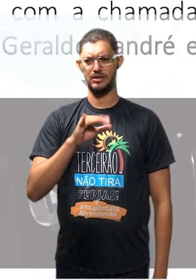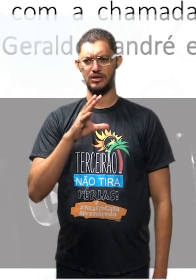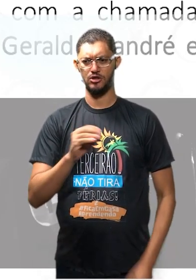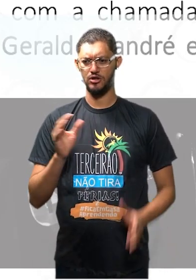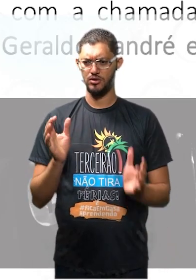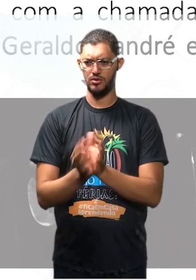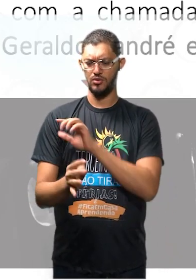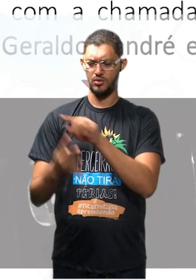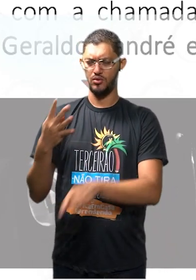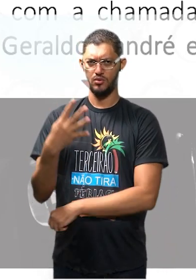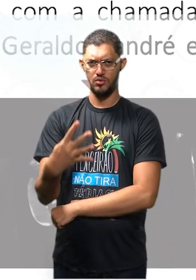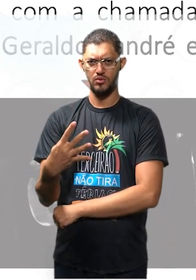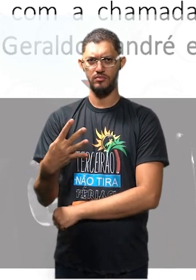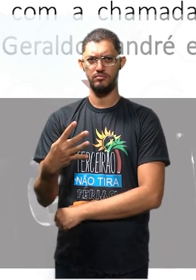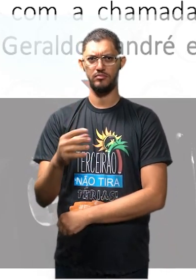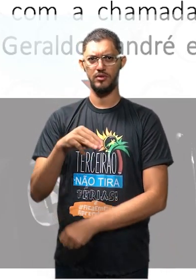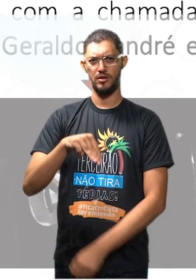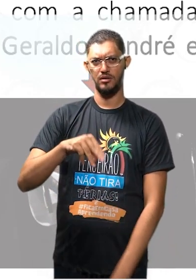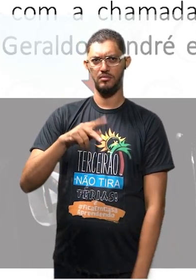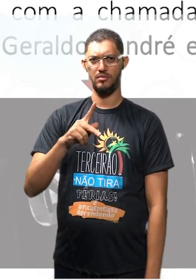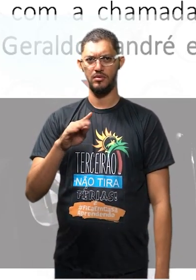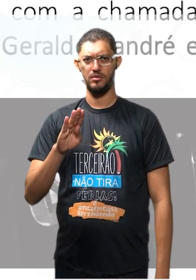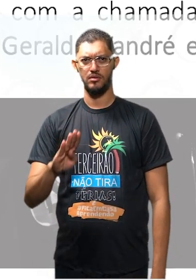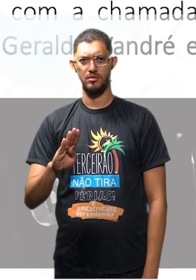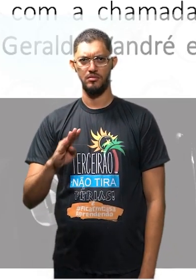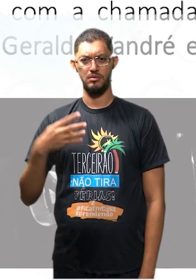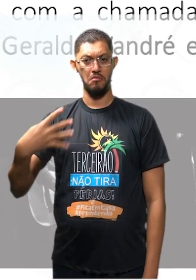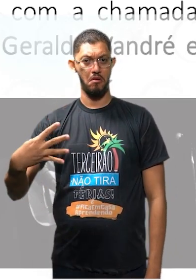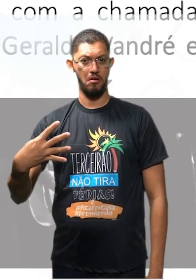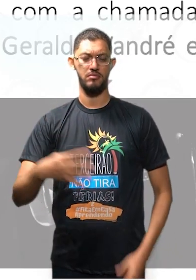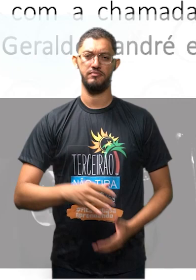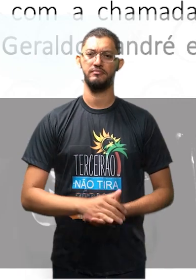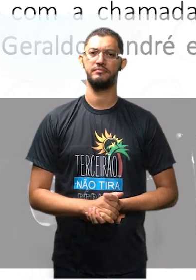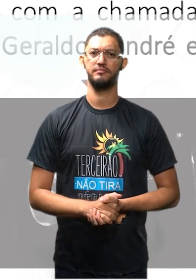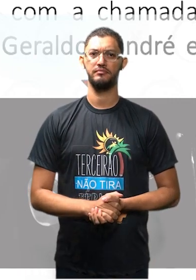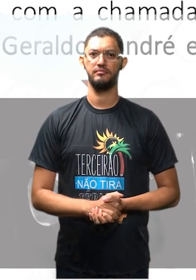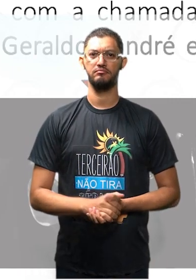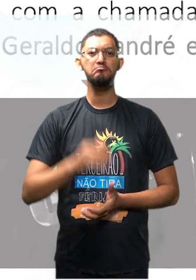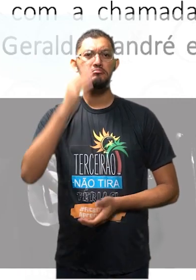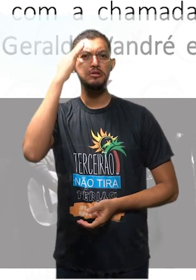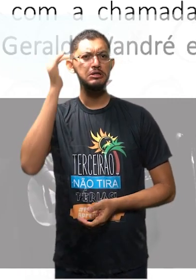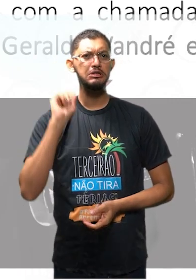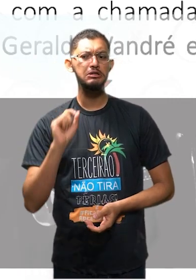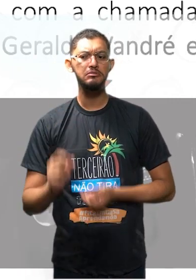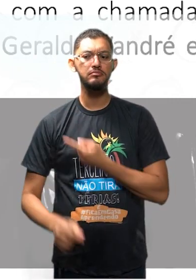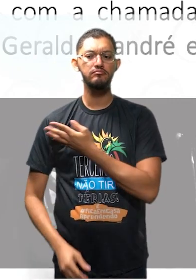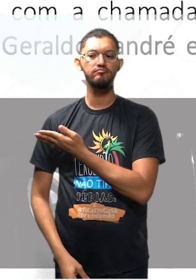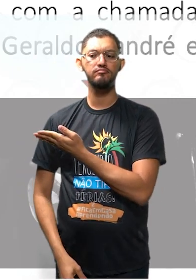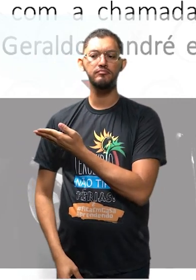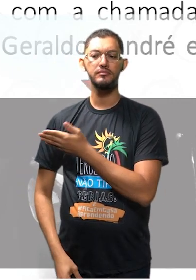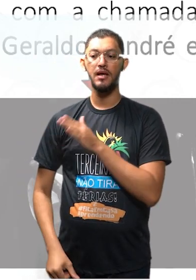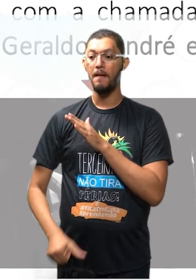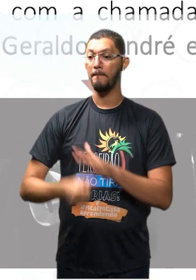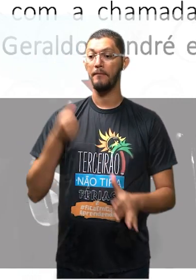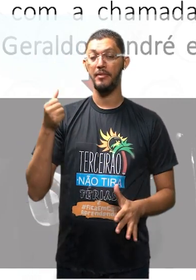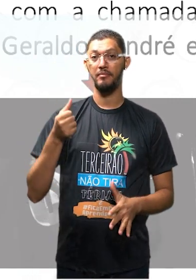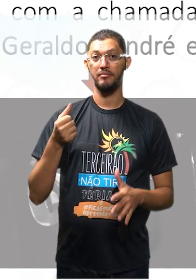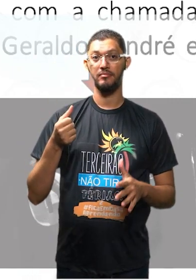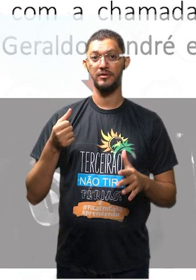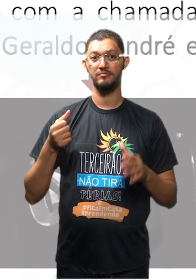Quarteto, né, MPB, MPB 4, sabe quem é essa daí? Primeiro Festival de Música,